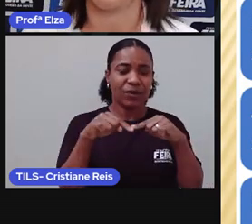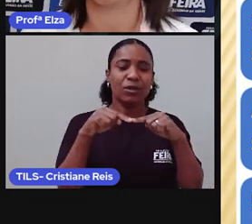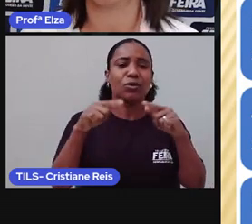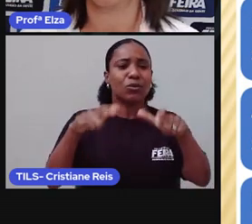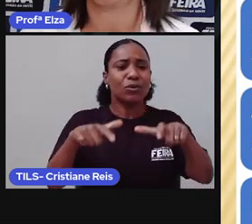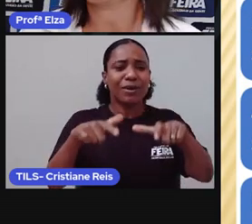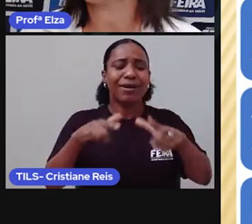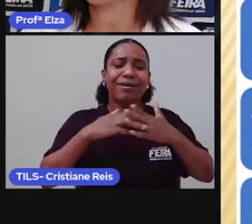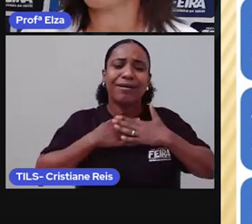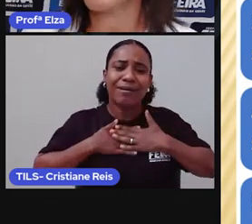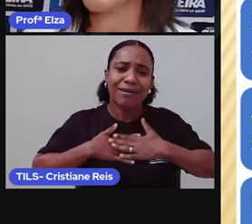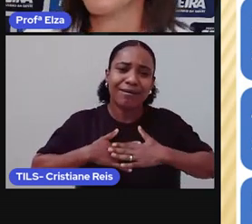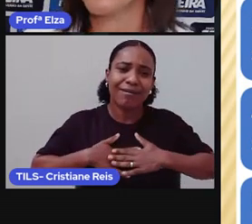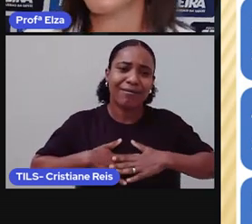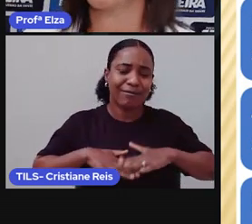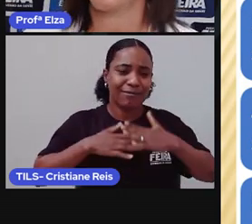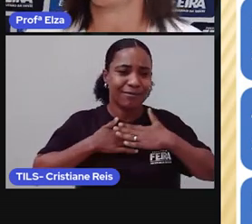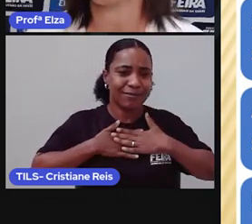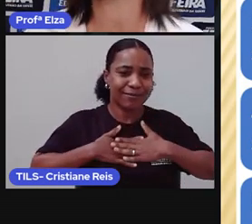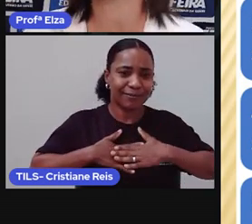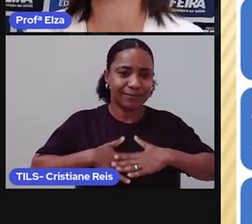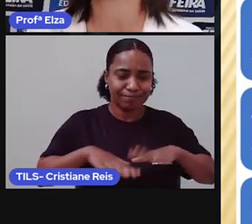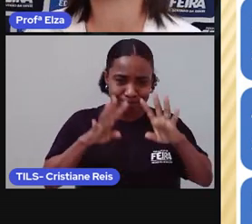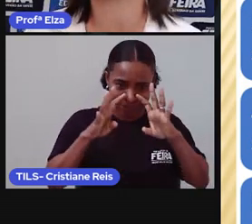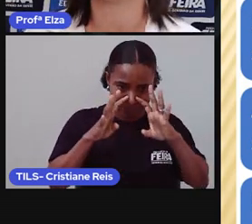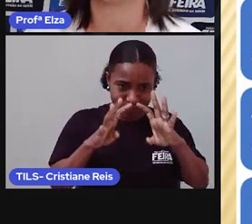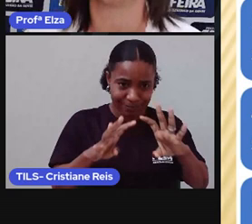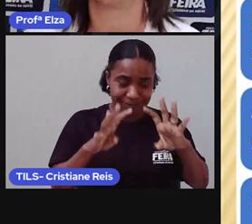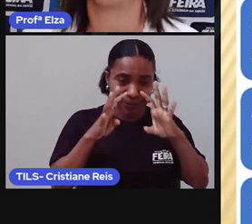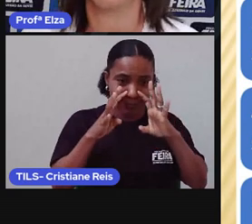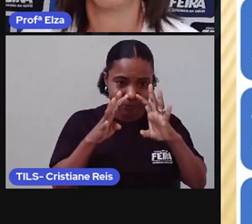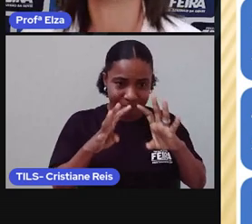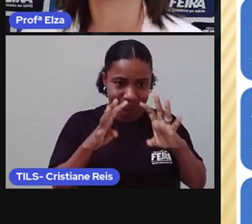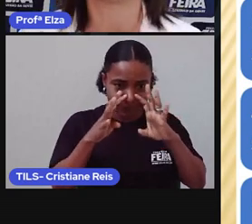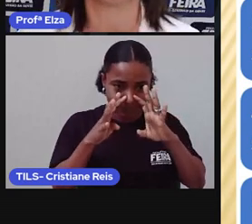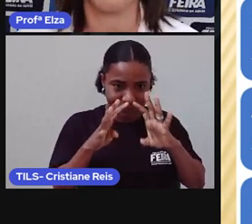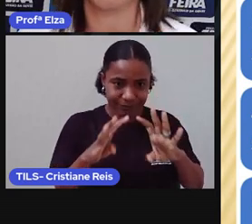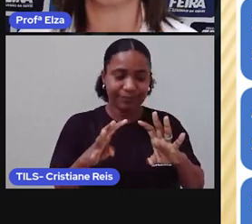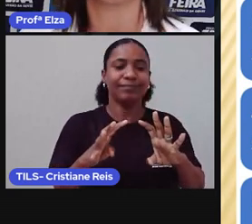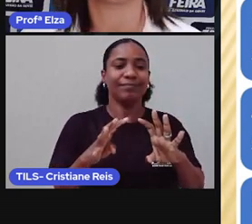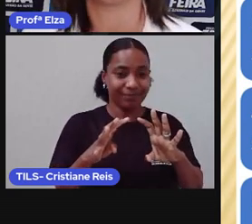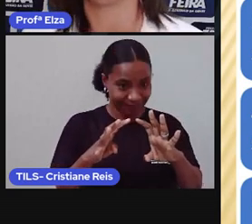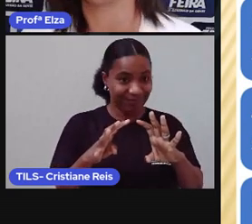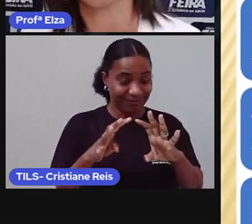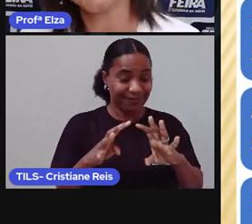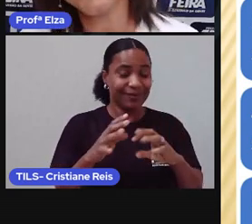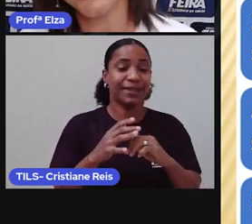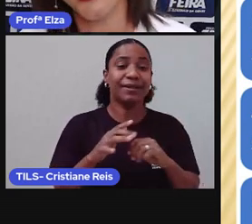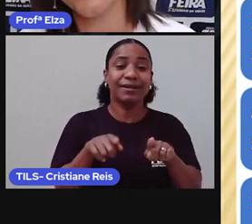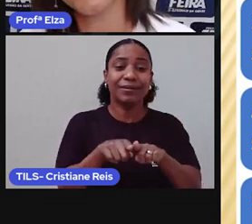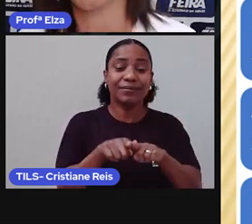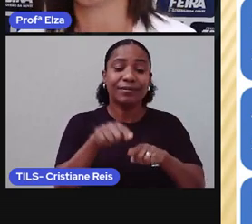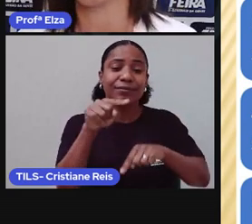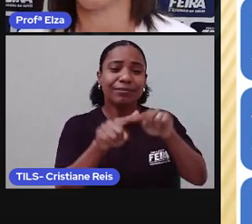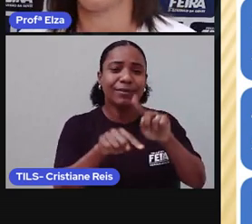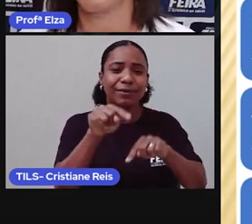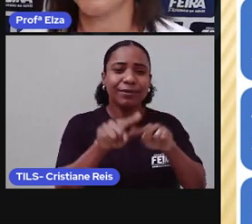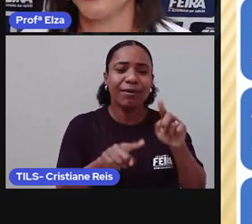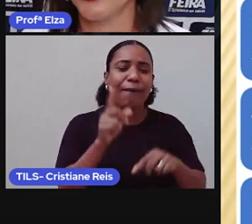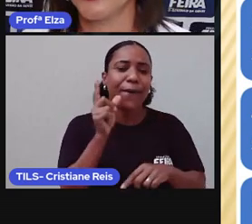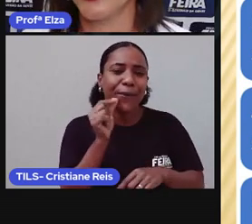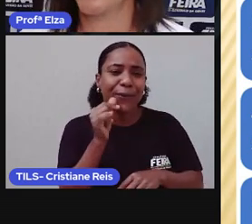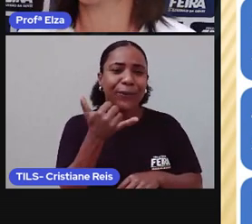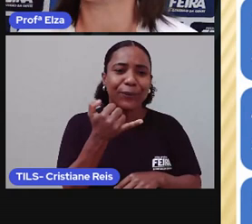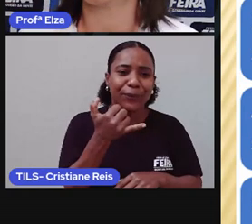estudar, para que você possa se concentrar mais neste diálogo. Separe os materiais necessários para fazer a